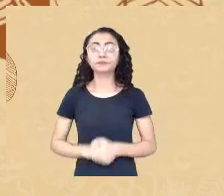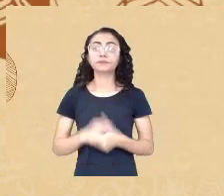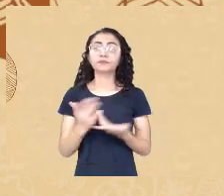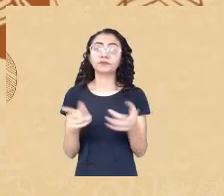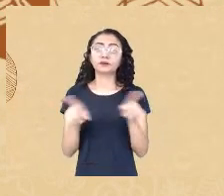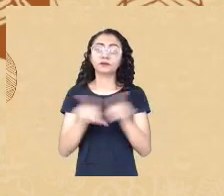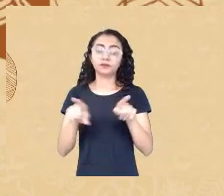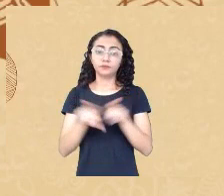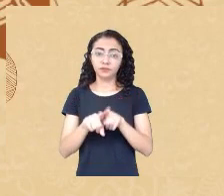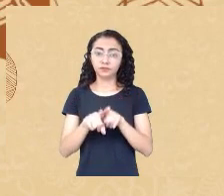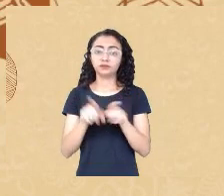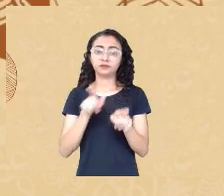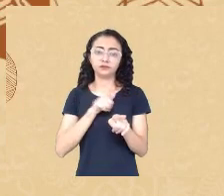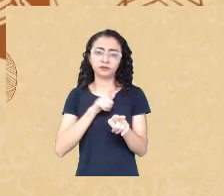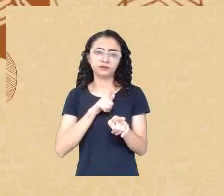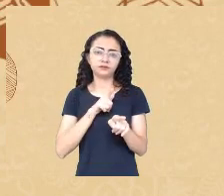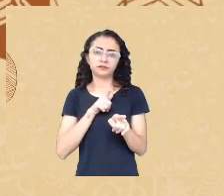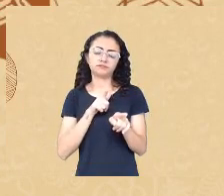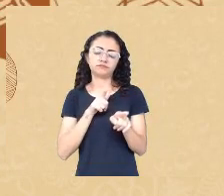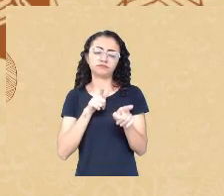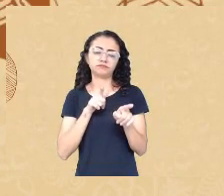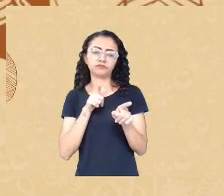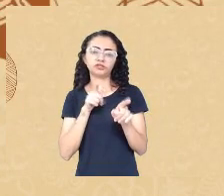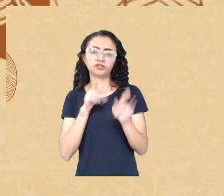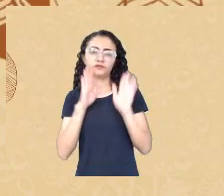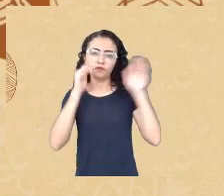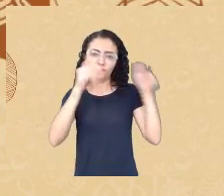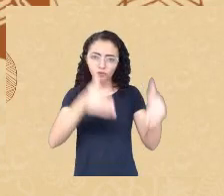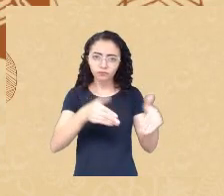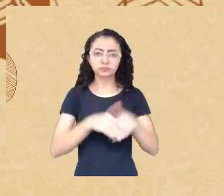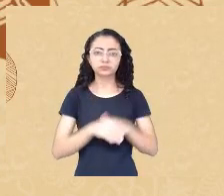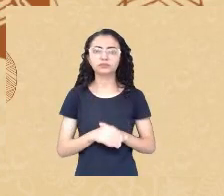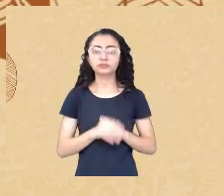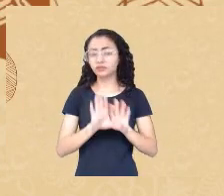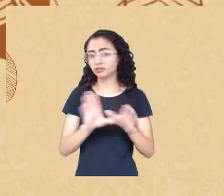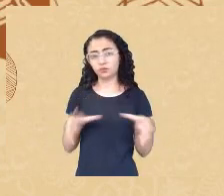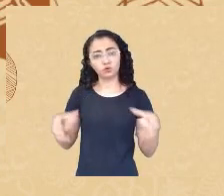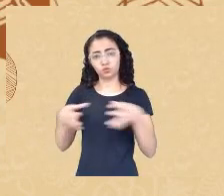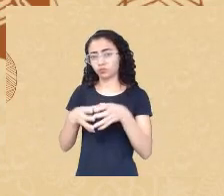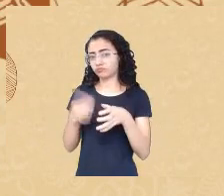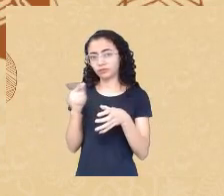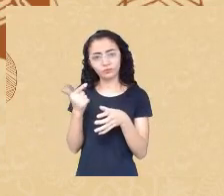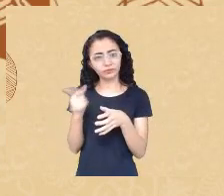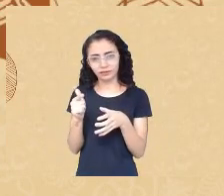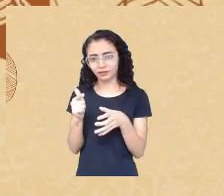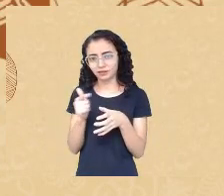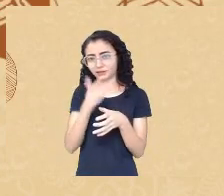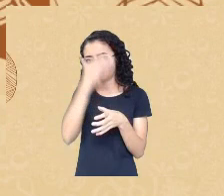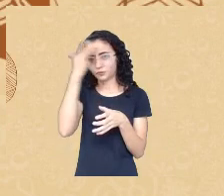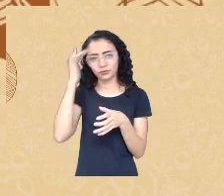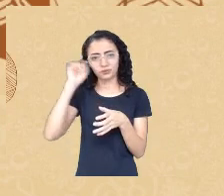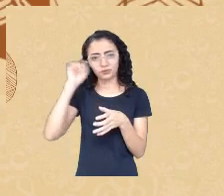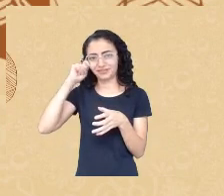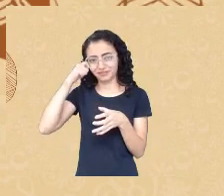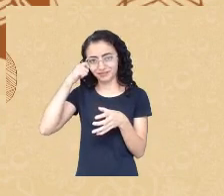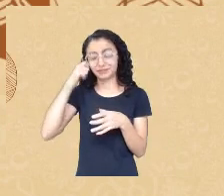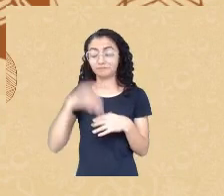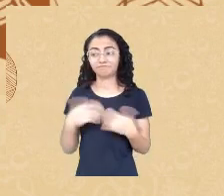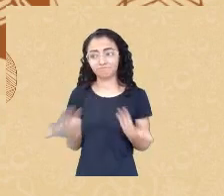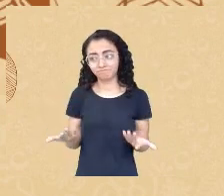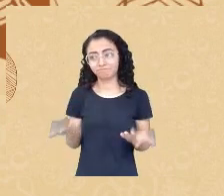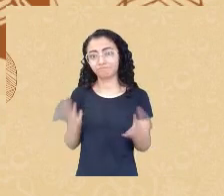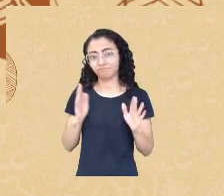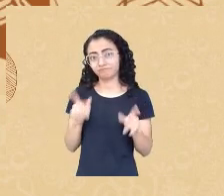nessa pegada e não o nosso grupo não tem pessoas negras também já visualizamos como muito problemática esse